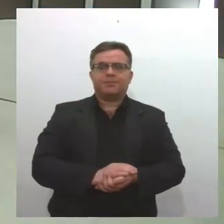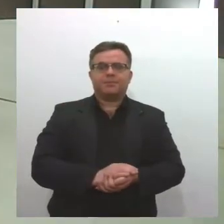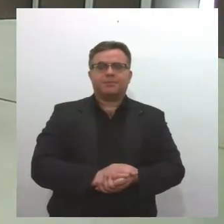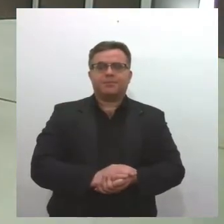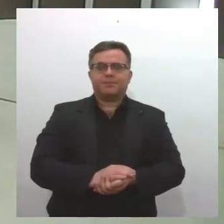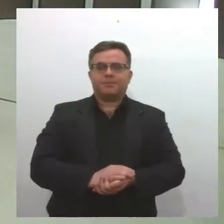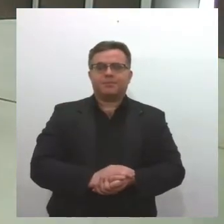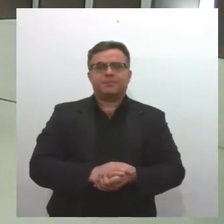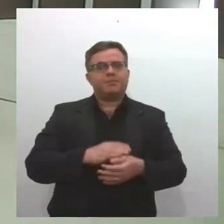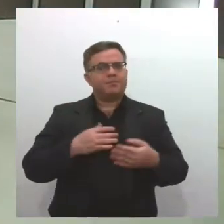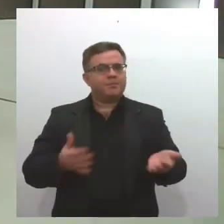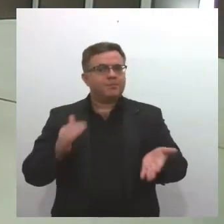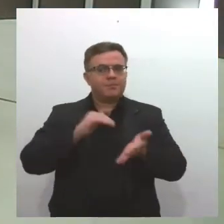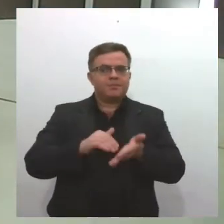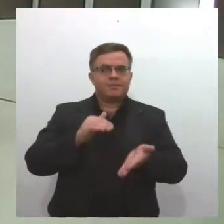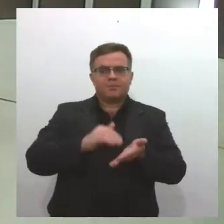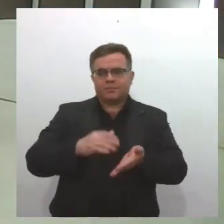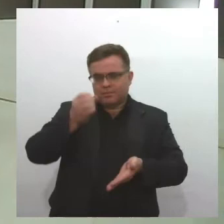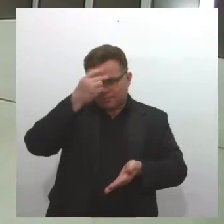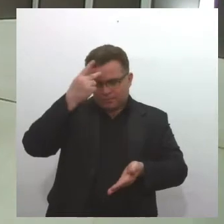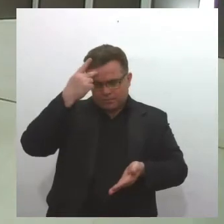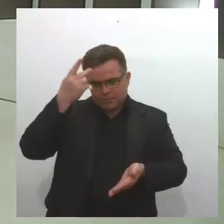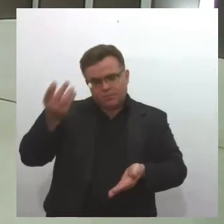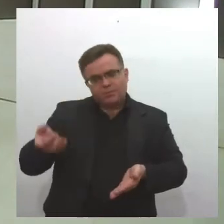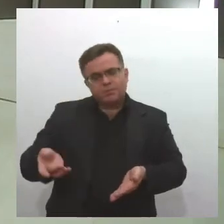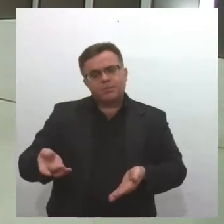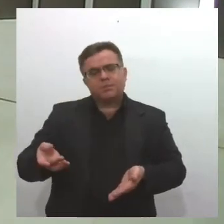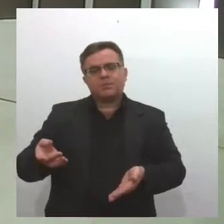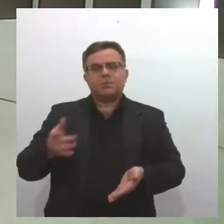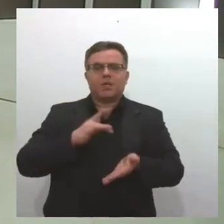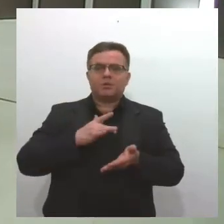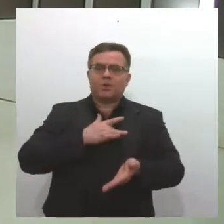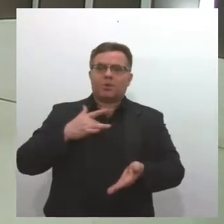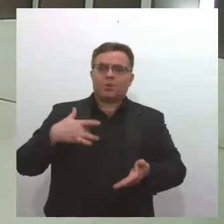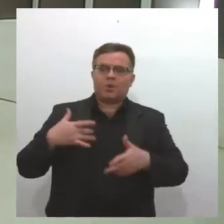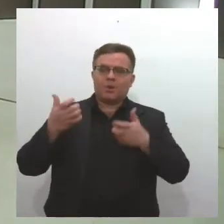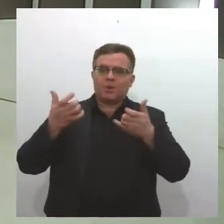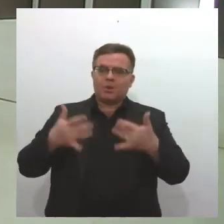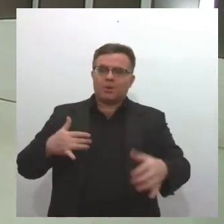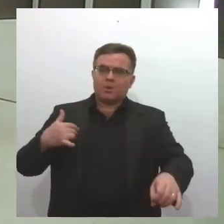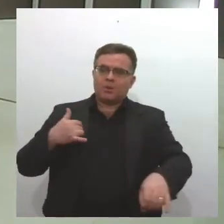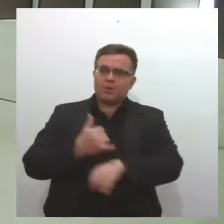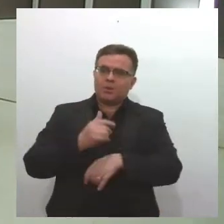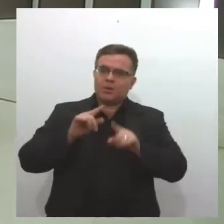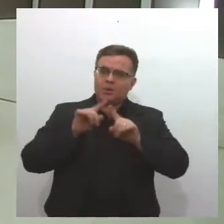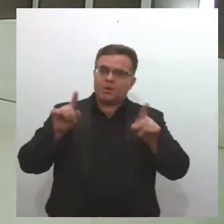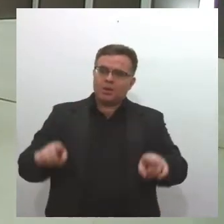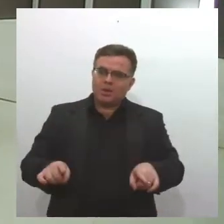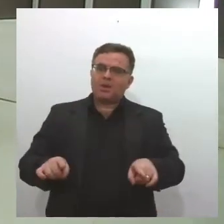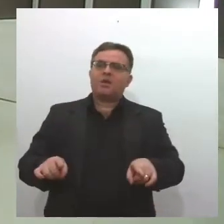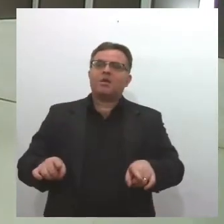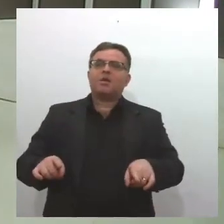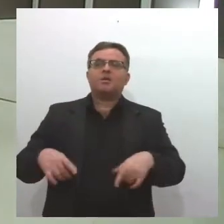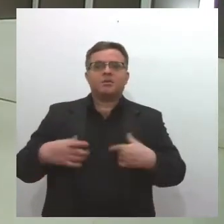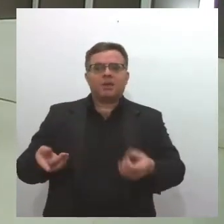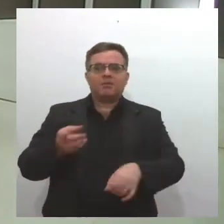E a Secretaria Municipal da Saúde vem alertando sobre o suposto golpe de um funcionário da Vigilância Sanitária